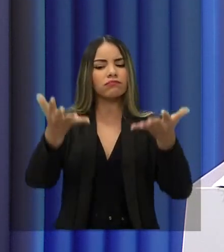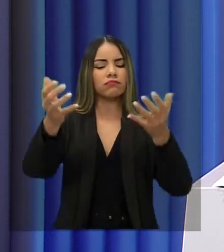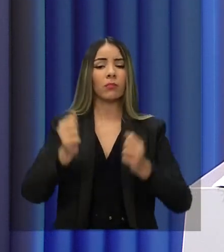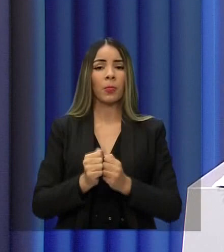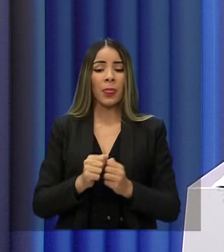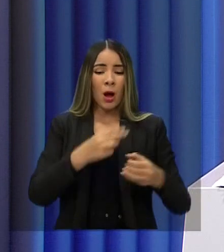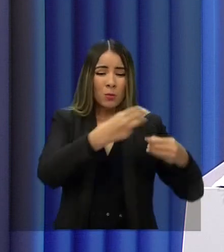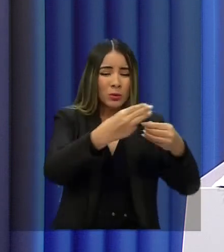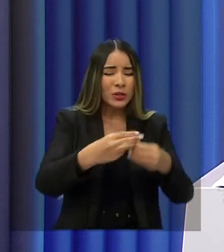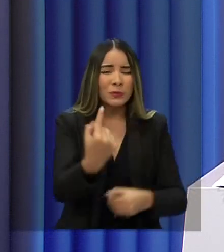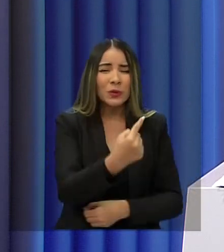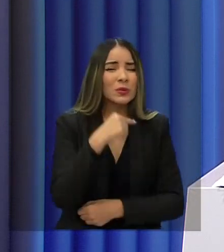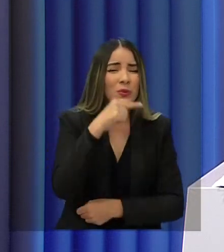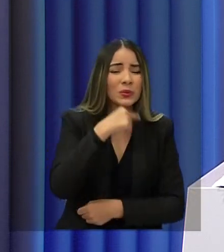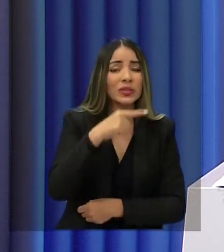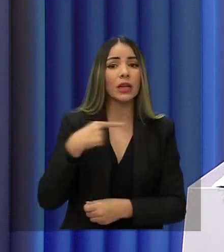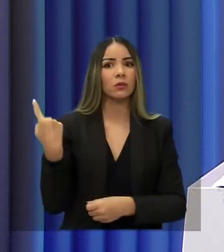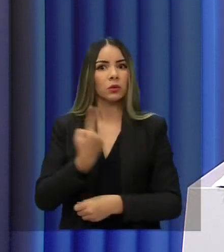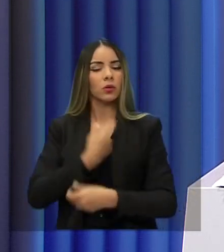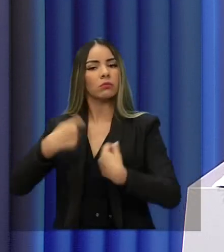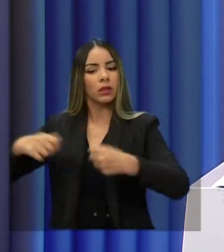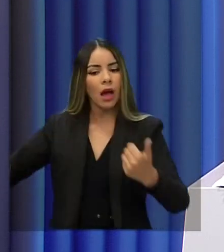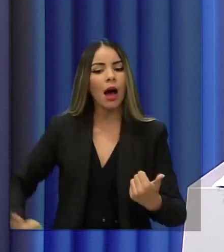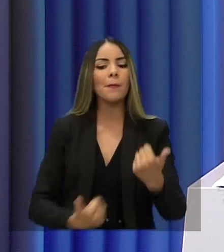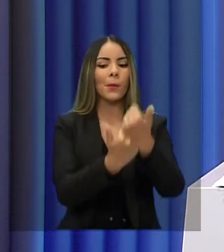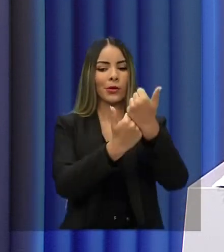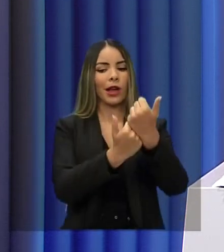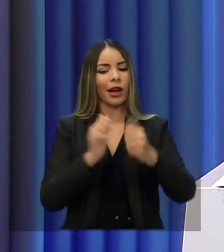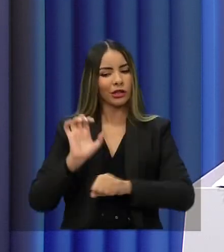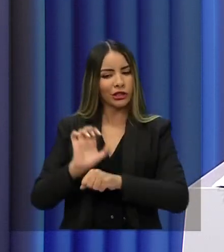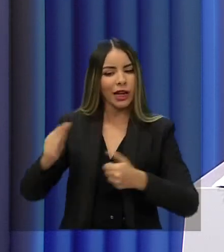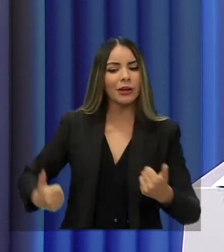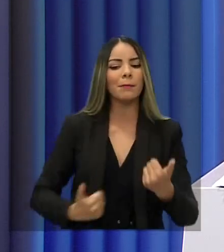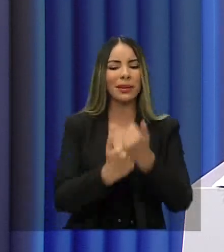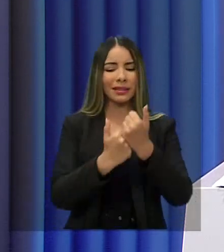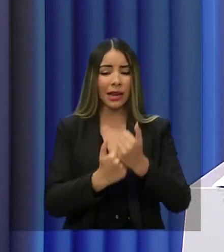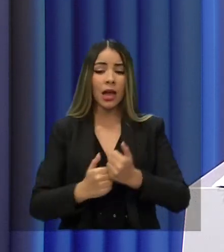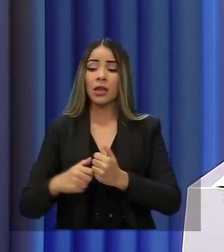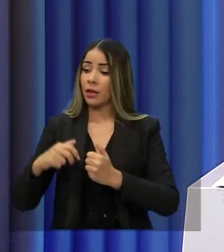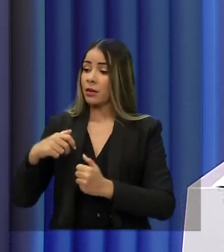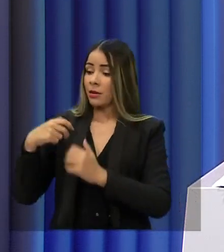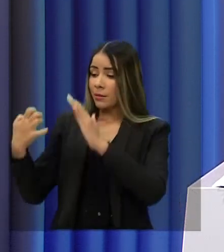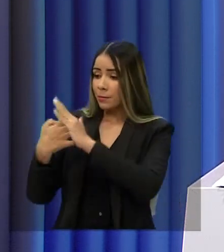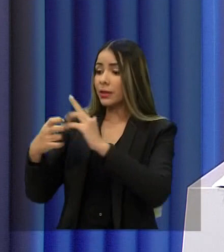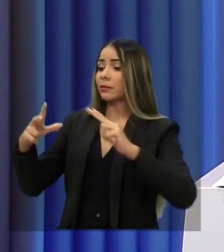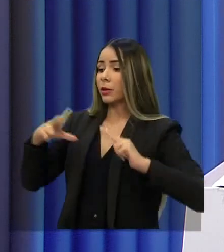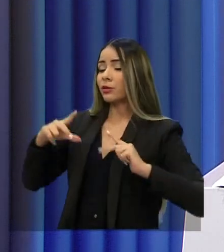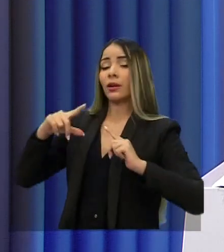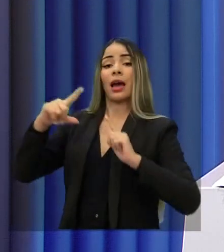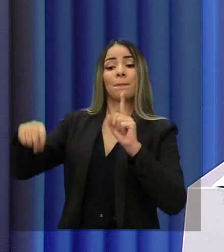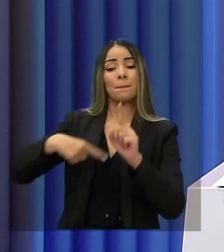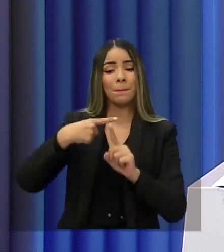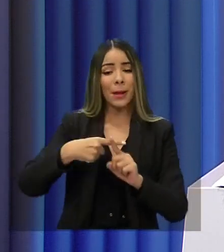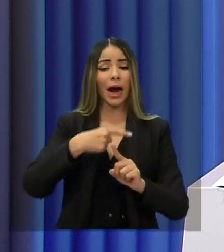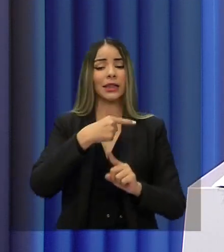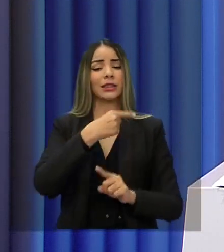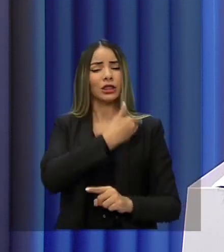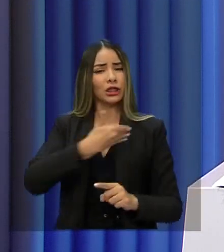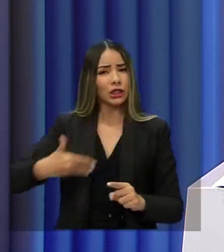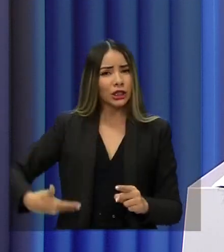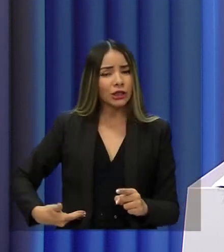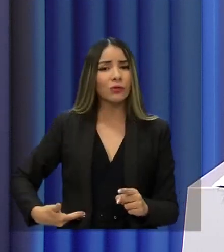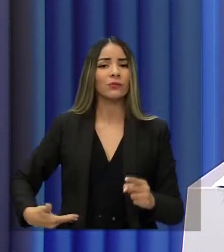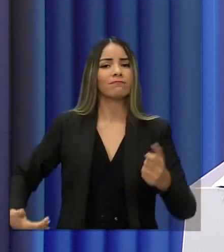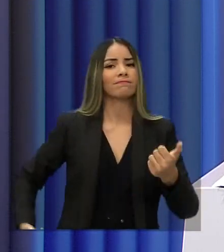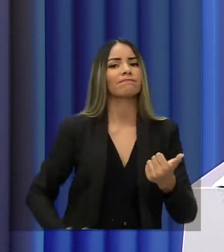sozinhos não vão conseguir. É preciso o apoio do estado, parceria privada, mas apoio do governo do estado no custeio. Essa uma ação de